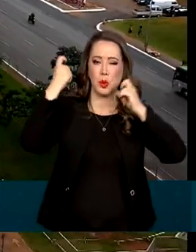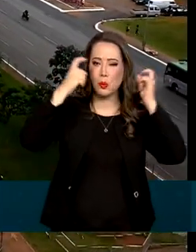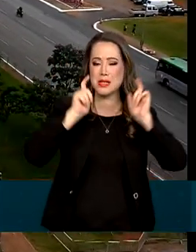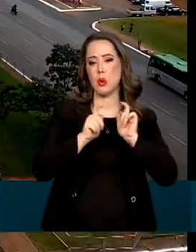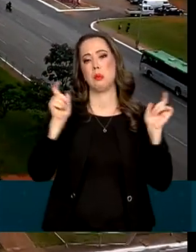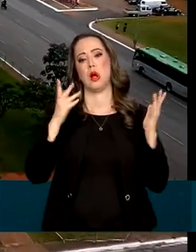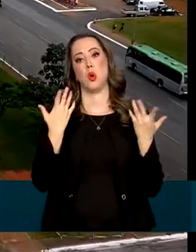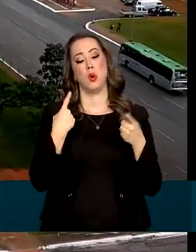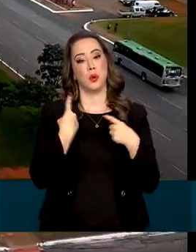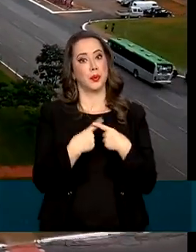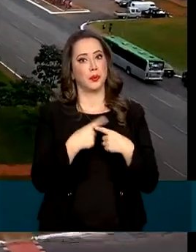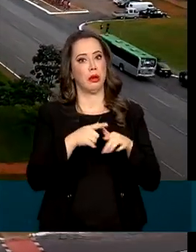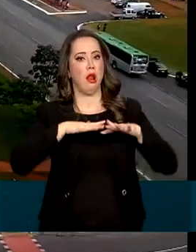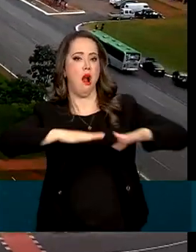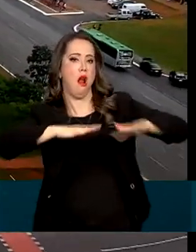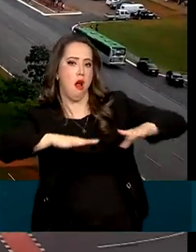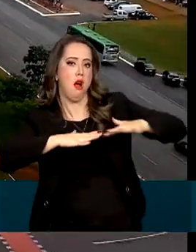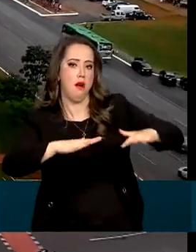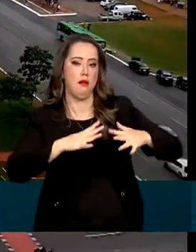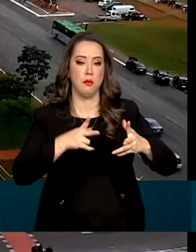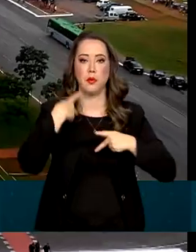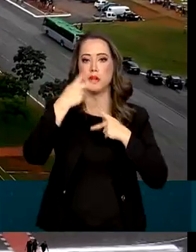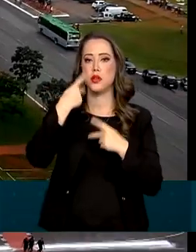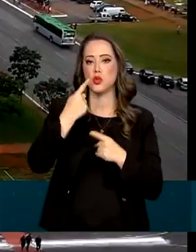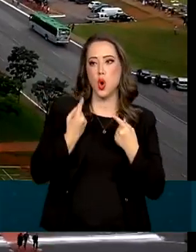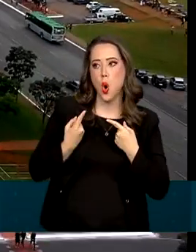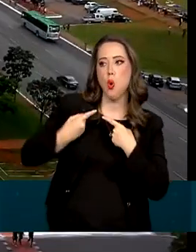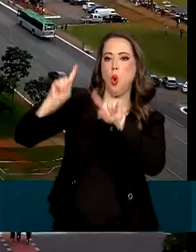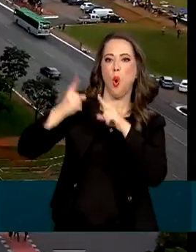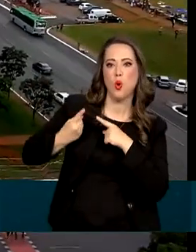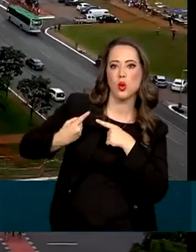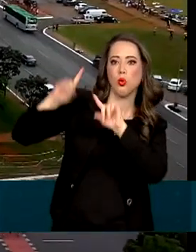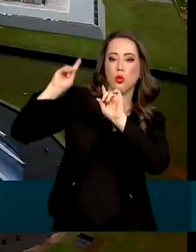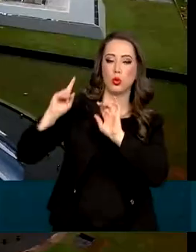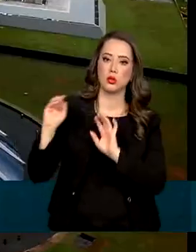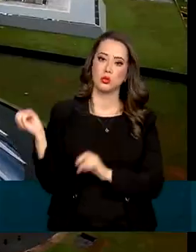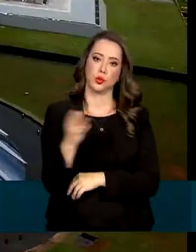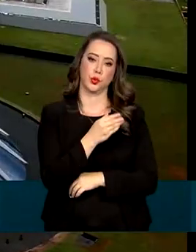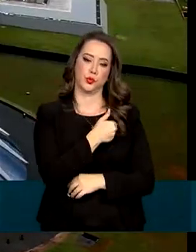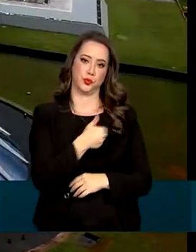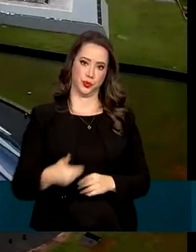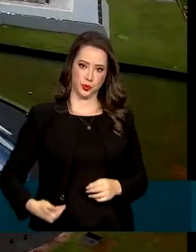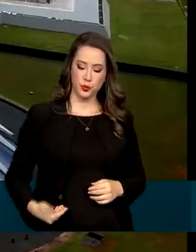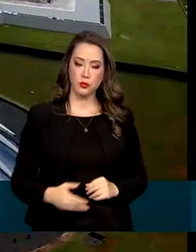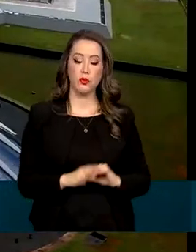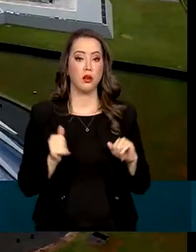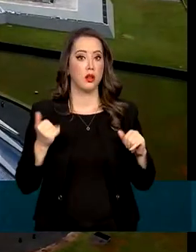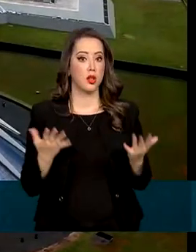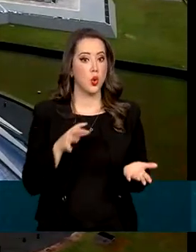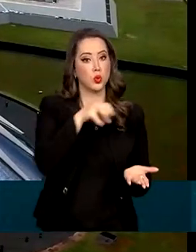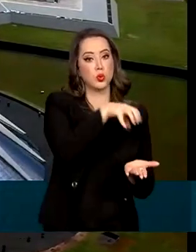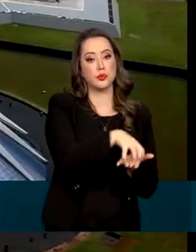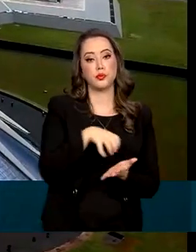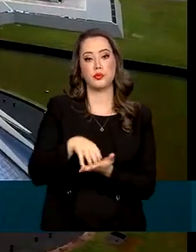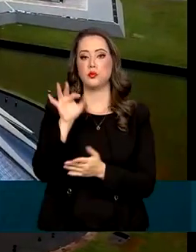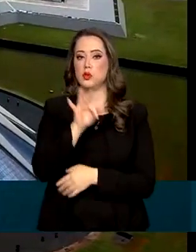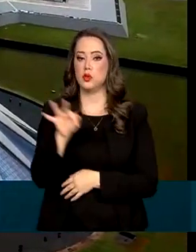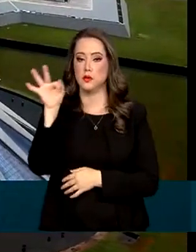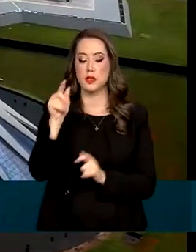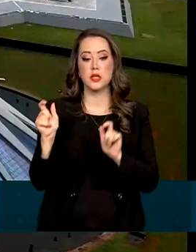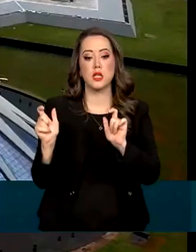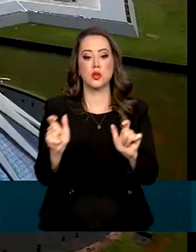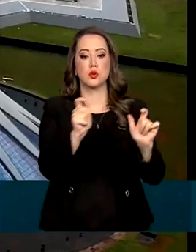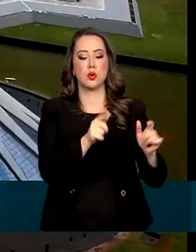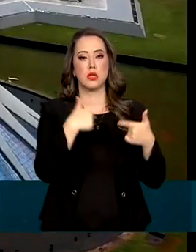mais diante das manifestações políticas contrárias ao novo governo. Por isso, órgãos federais e locais